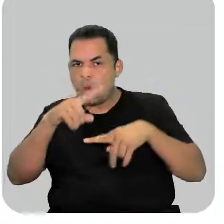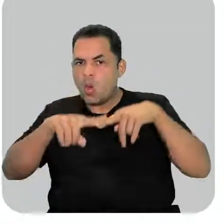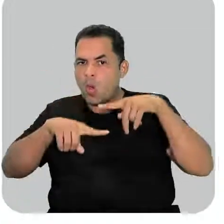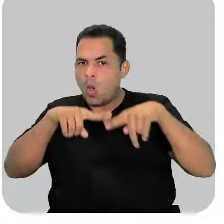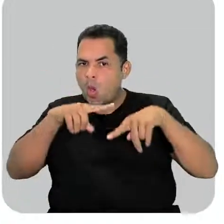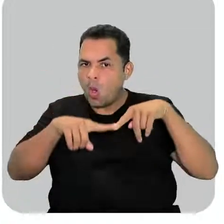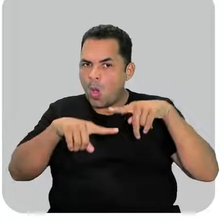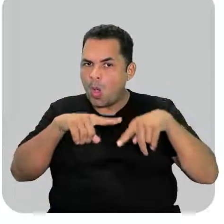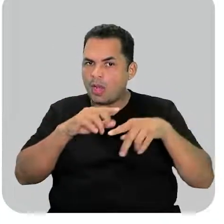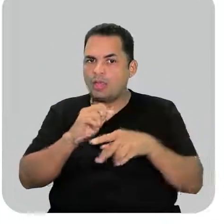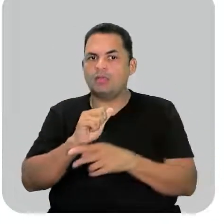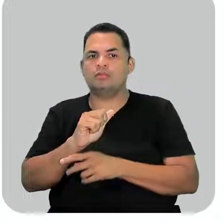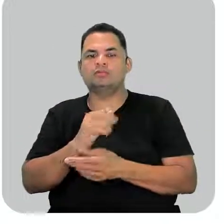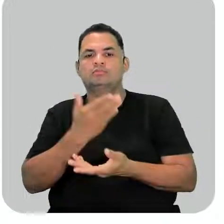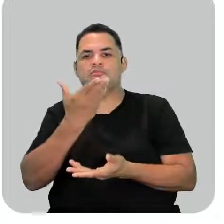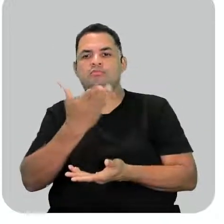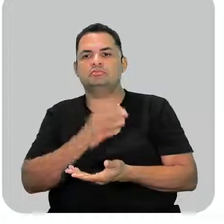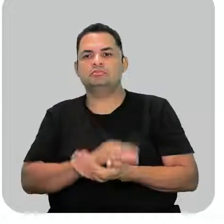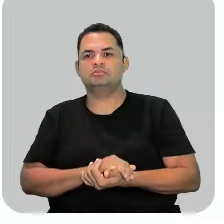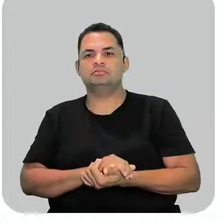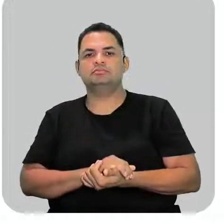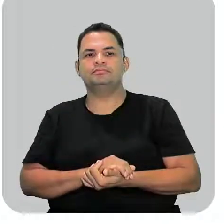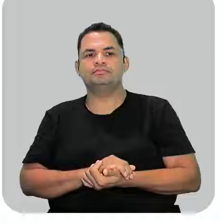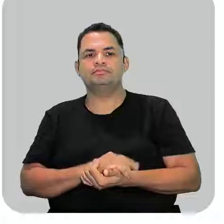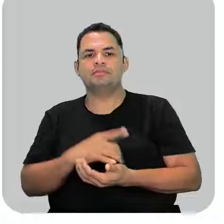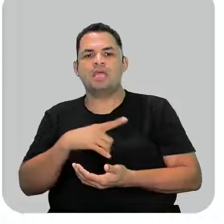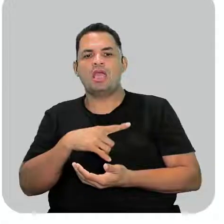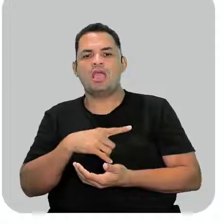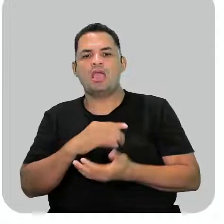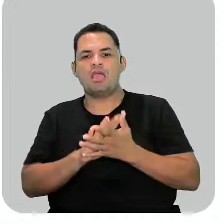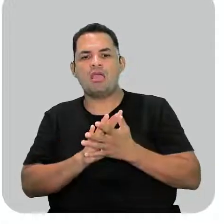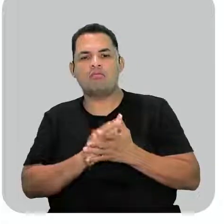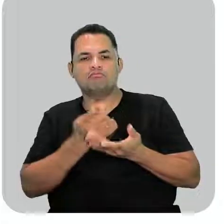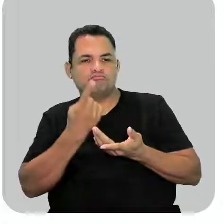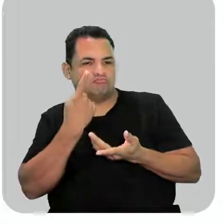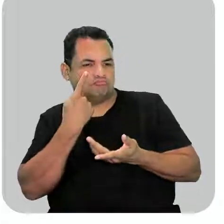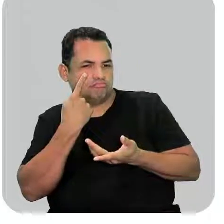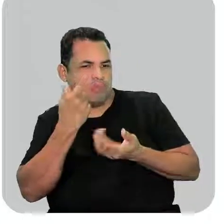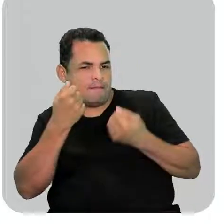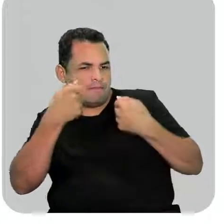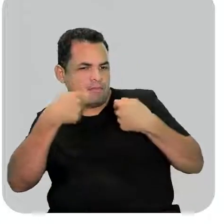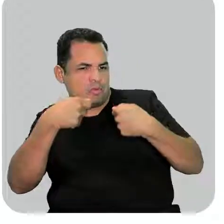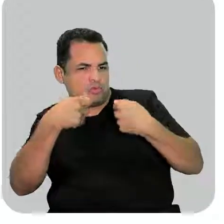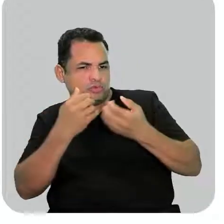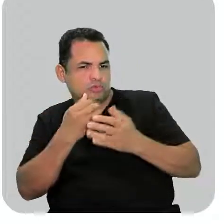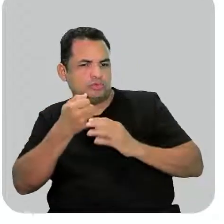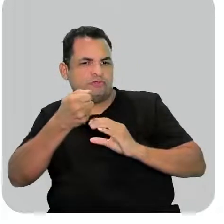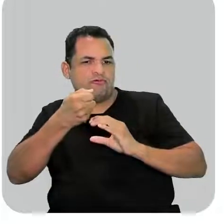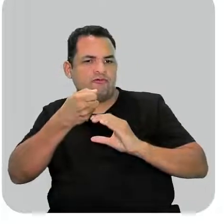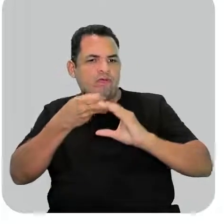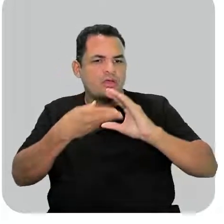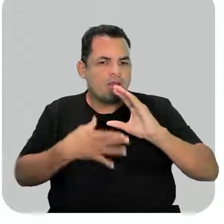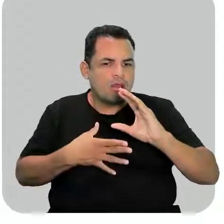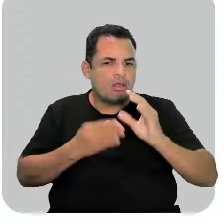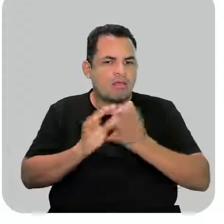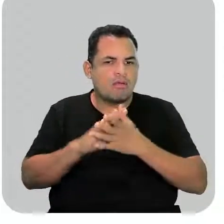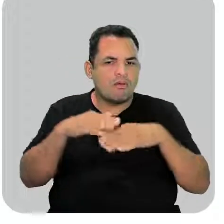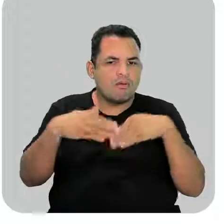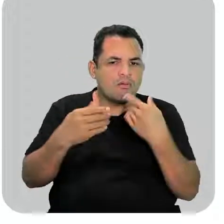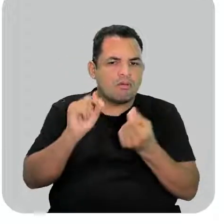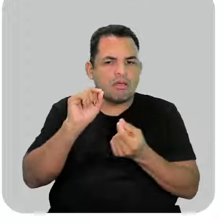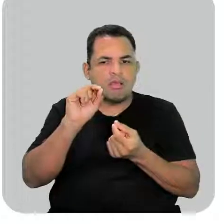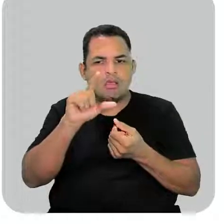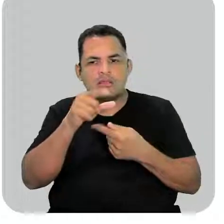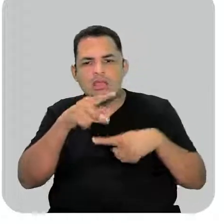Observe bem essa fórmula estrutural, observem as possíveis funções, quais são os elementos